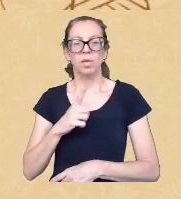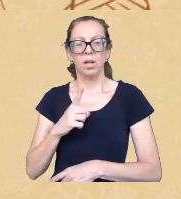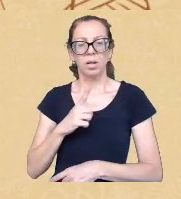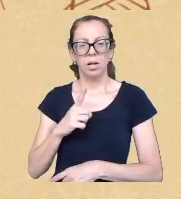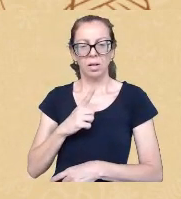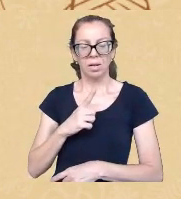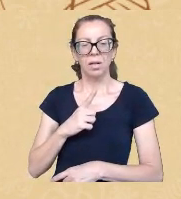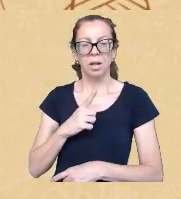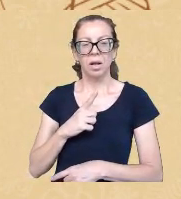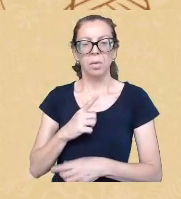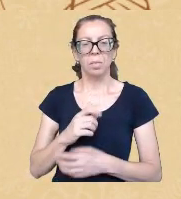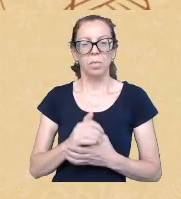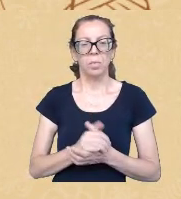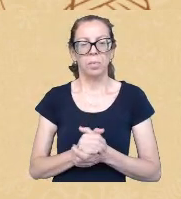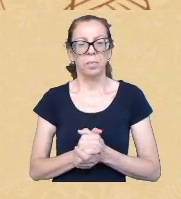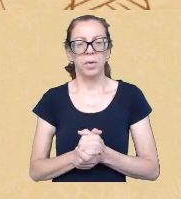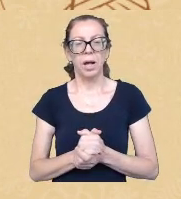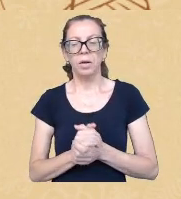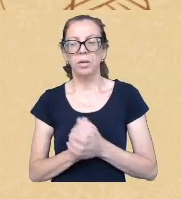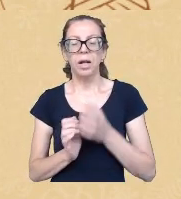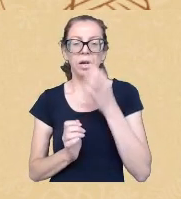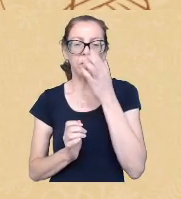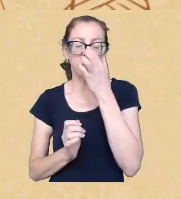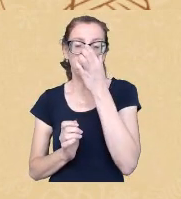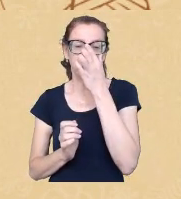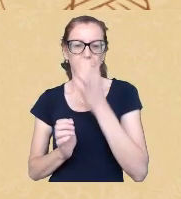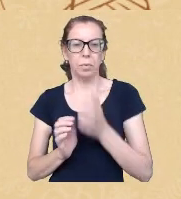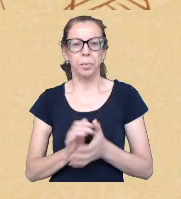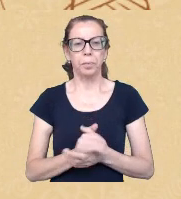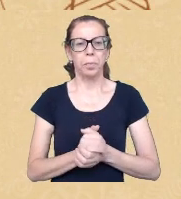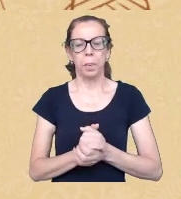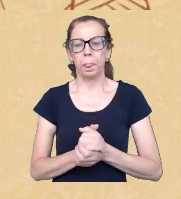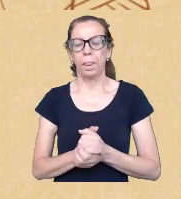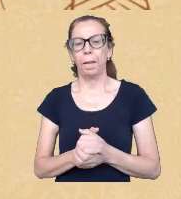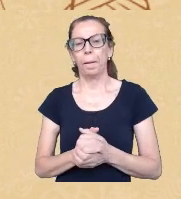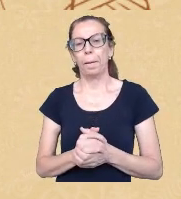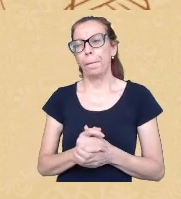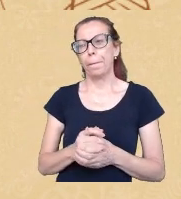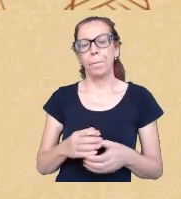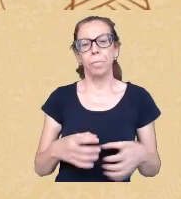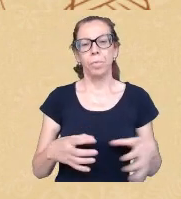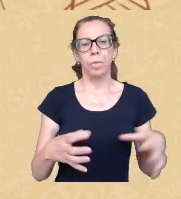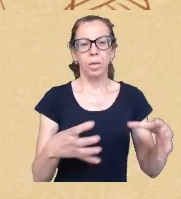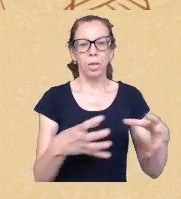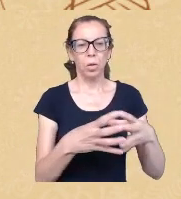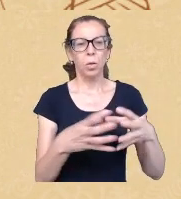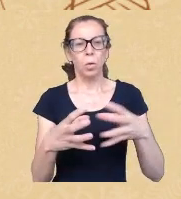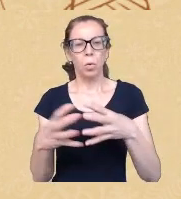né e até eu queria se der tempo como é que eu estou de tempo Eliane que eu não quero me estender muito